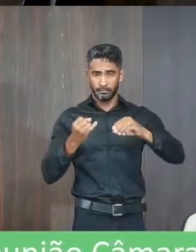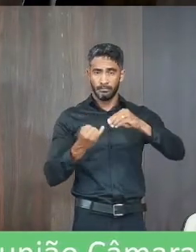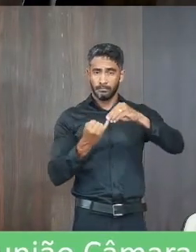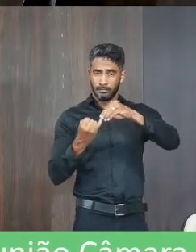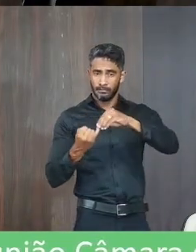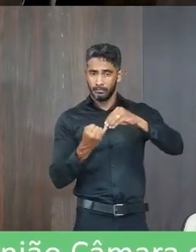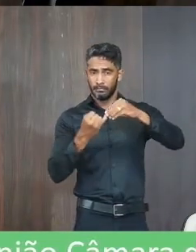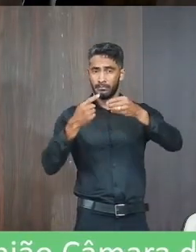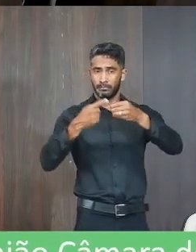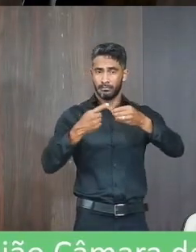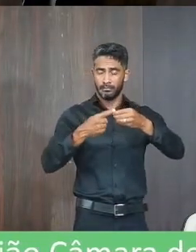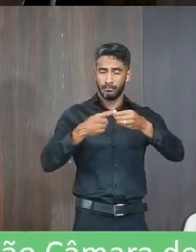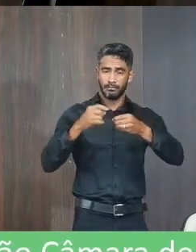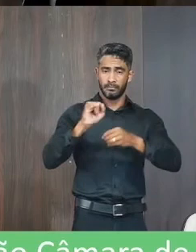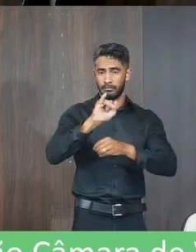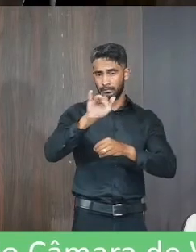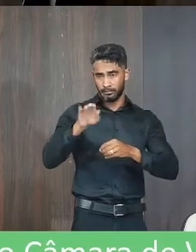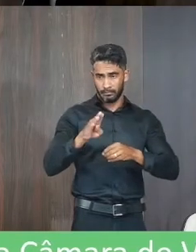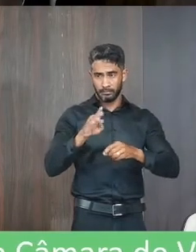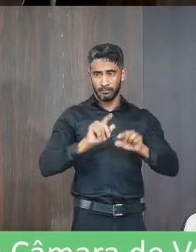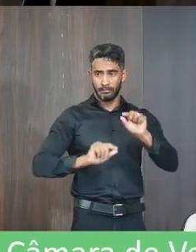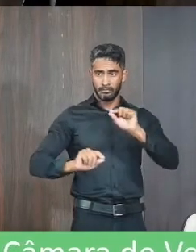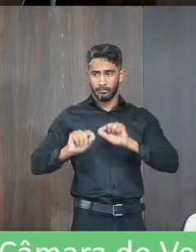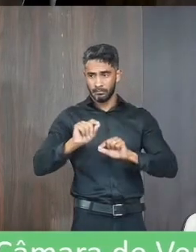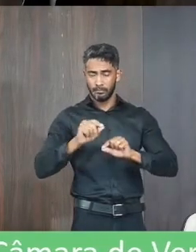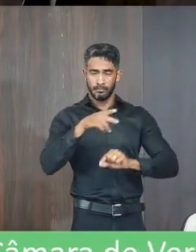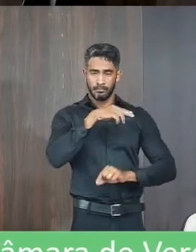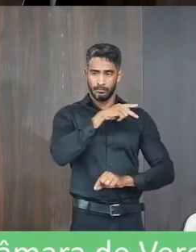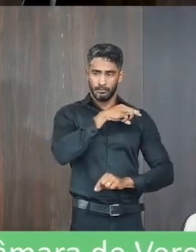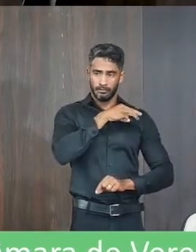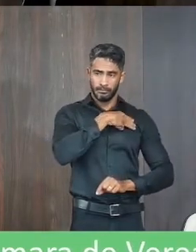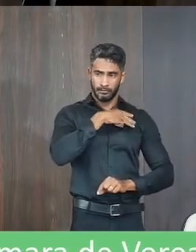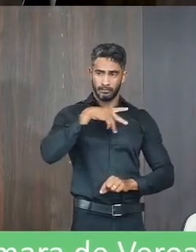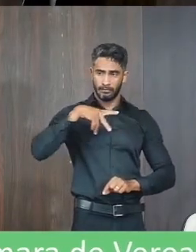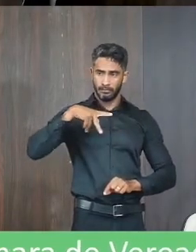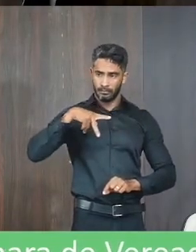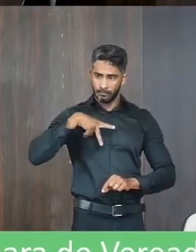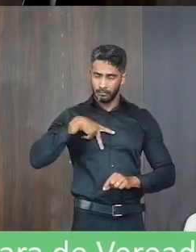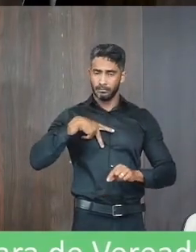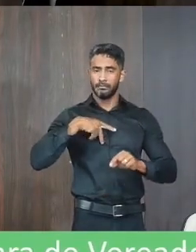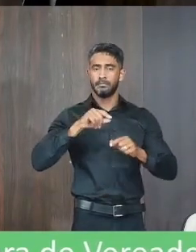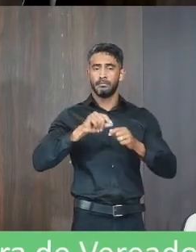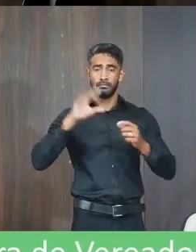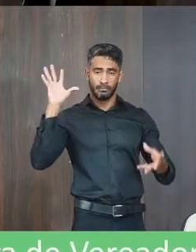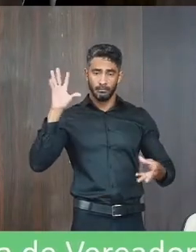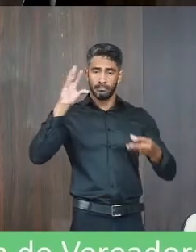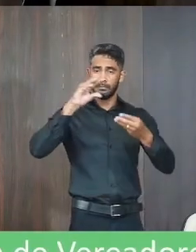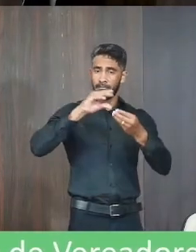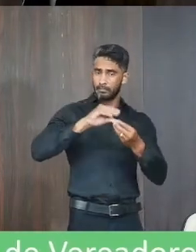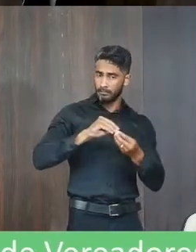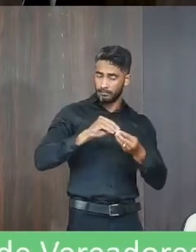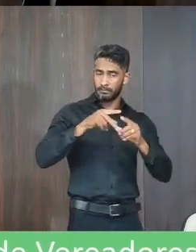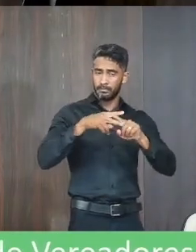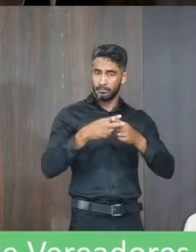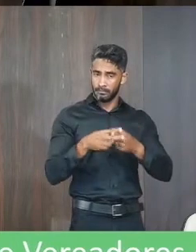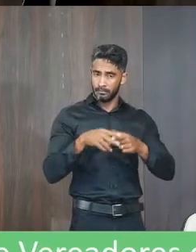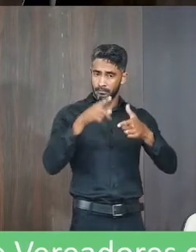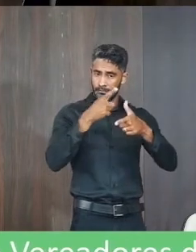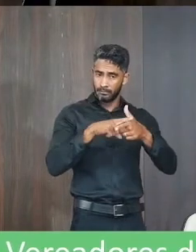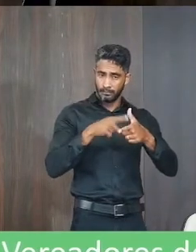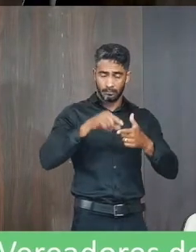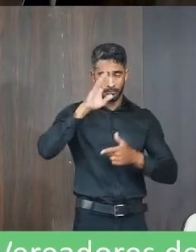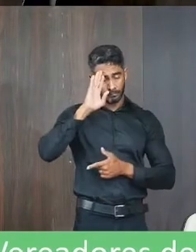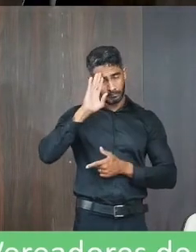do município de Janaúba, considerando que cabe ao Ministério Público agir de forma resutiva em atenção aos